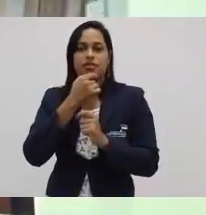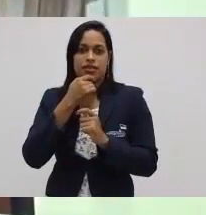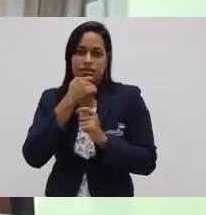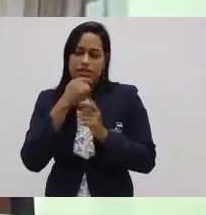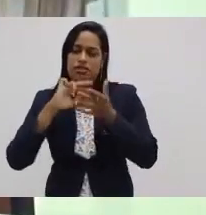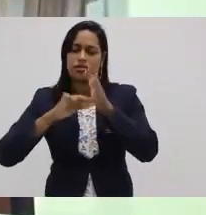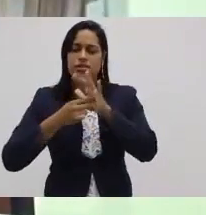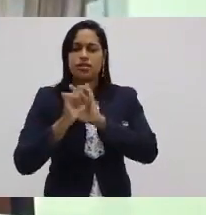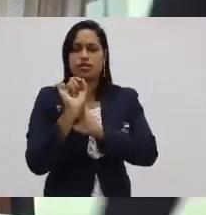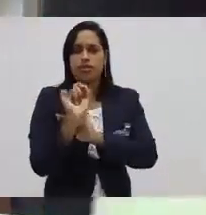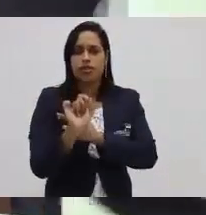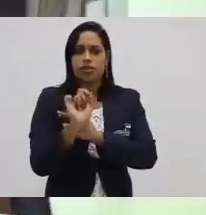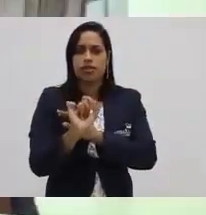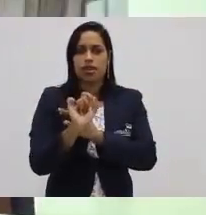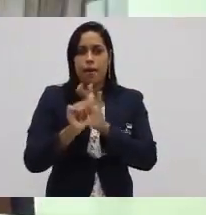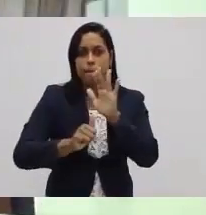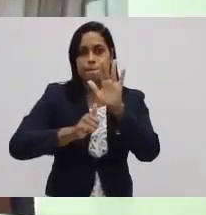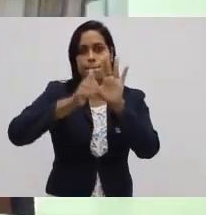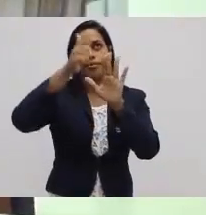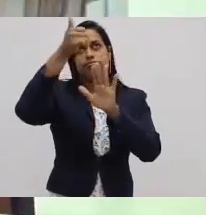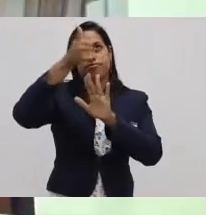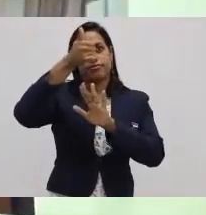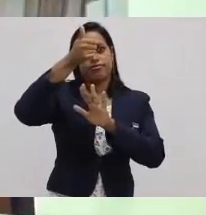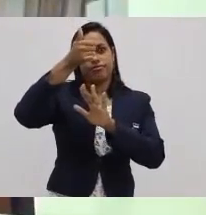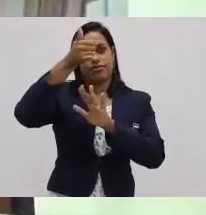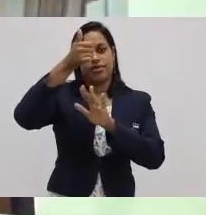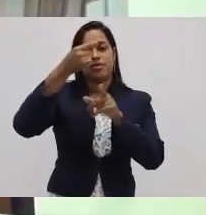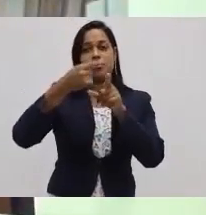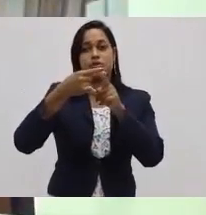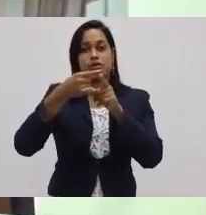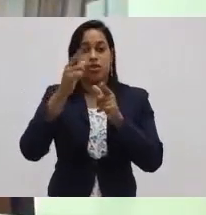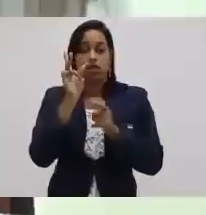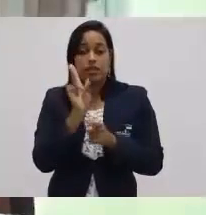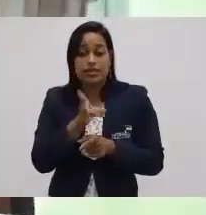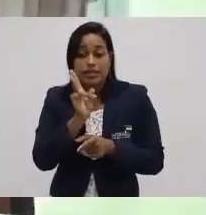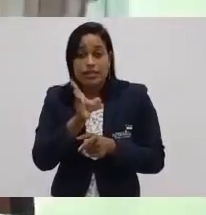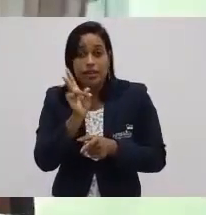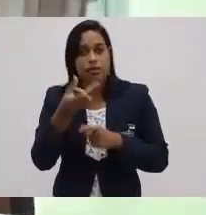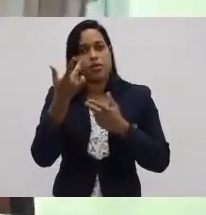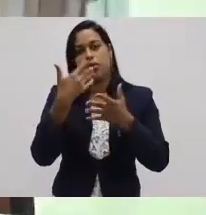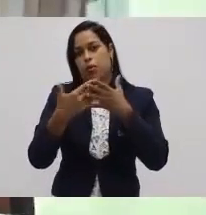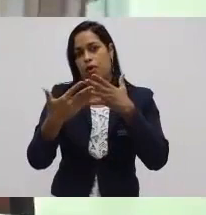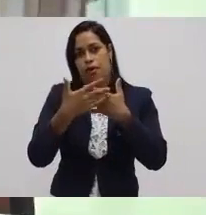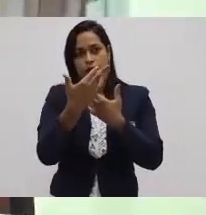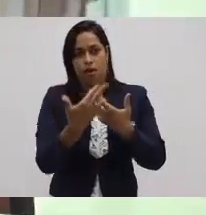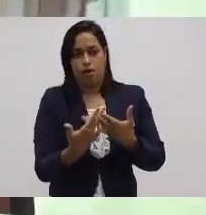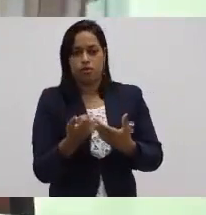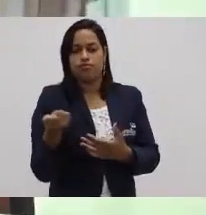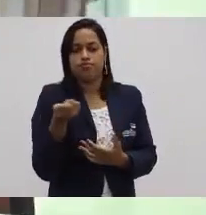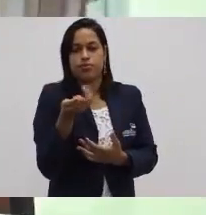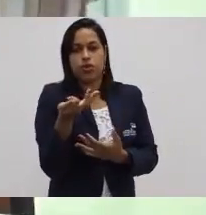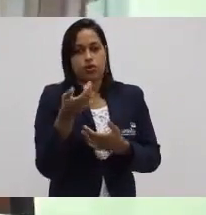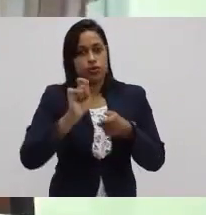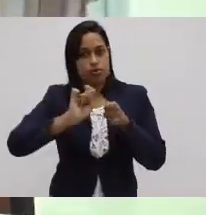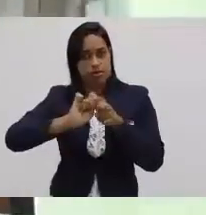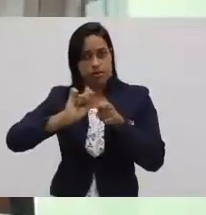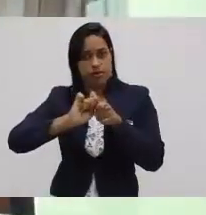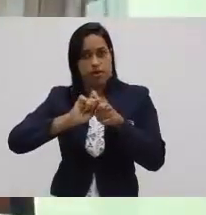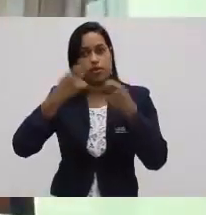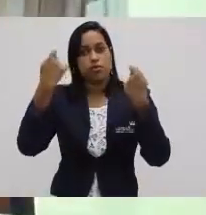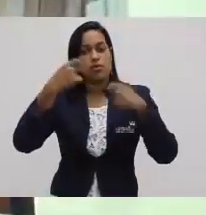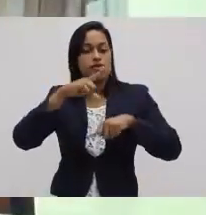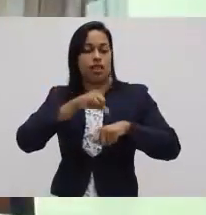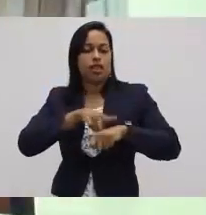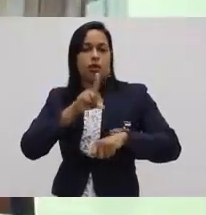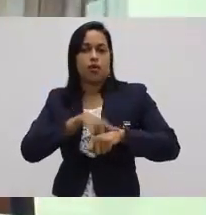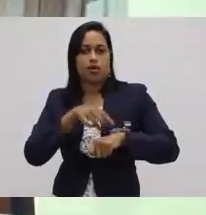Enxuta. E nada é produzido fora da hora. Ou seja, nenhuma peça é retirada sem uma solicitação específica, porque vai